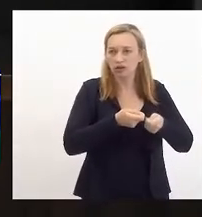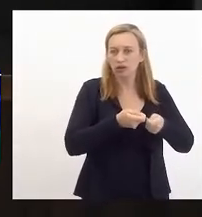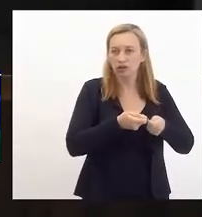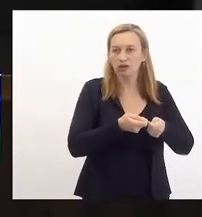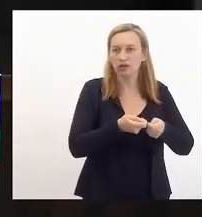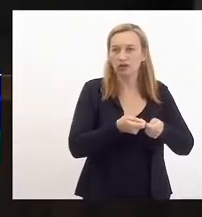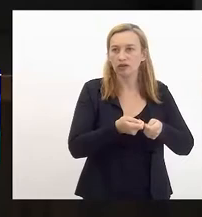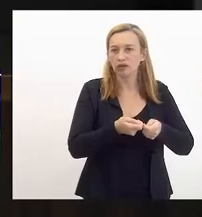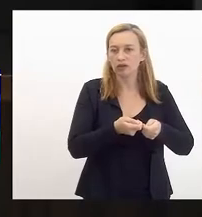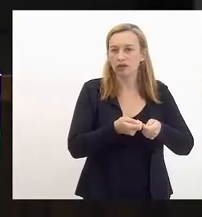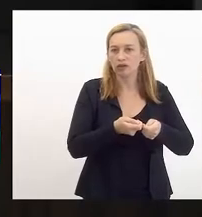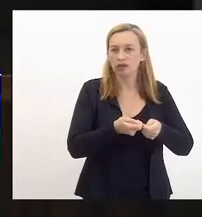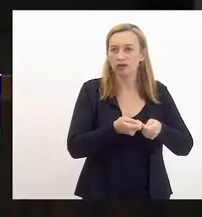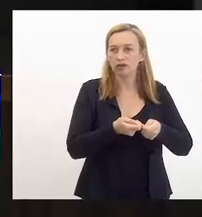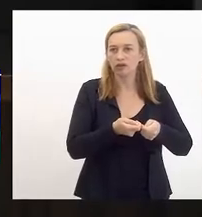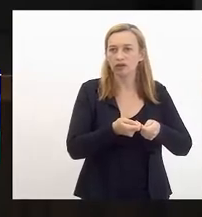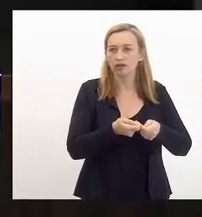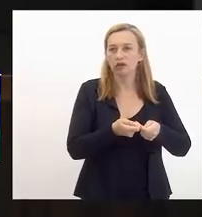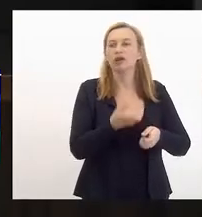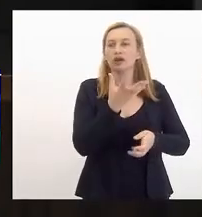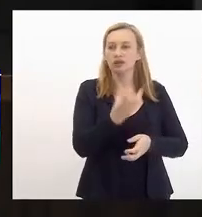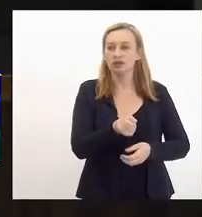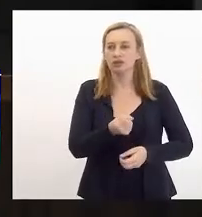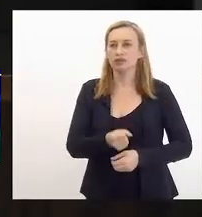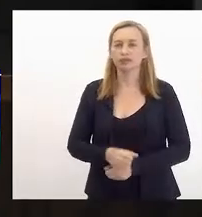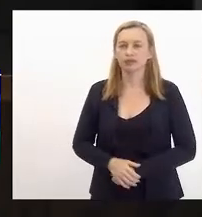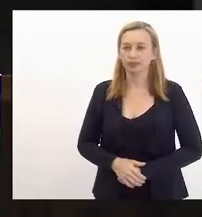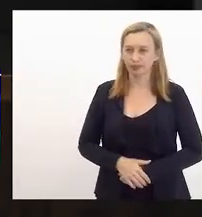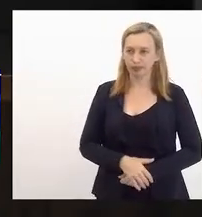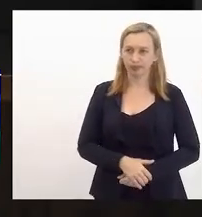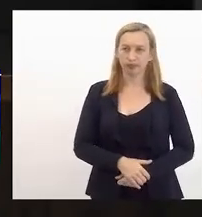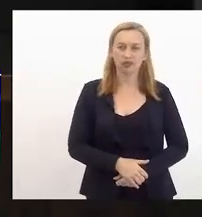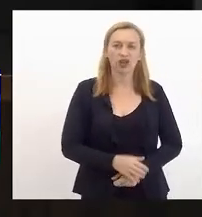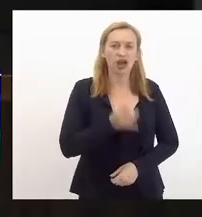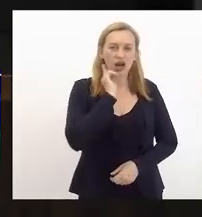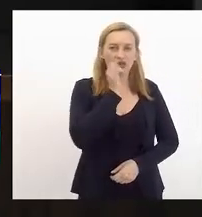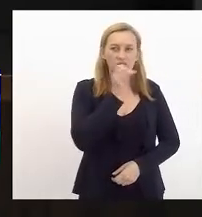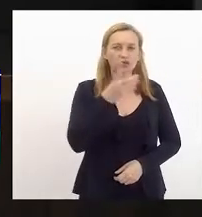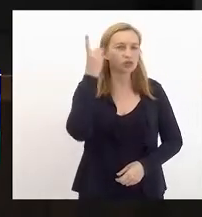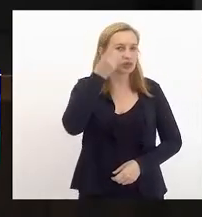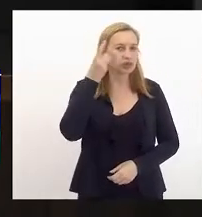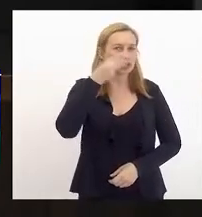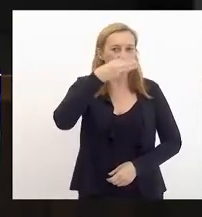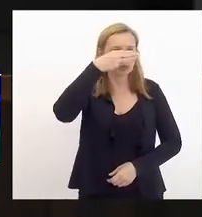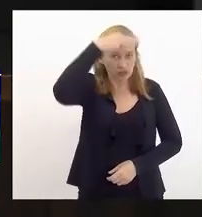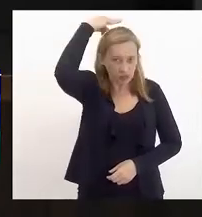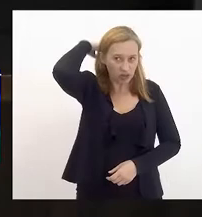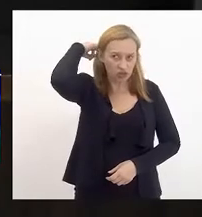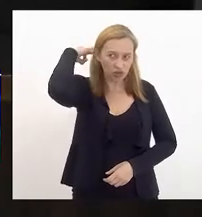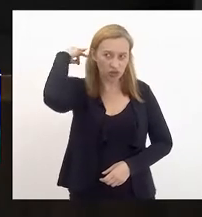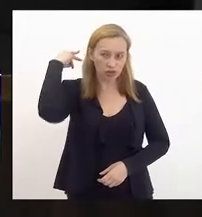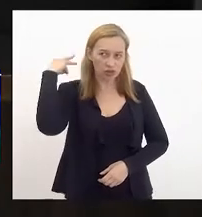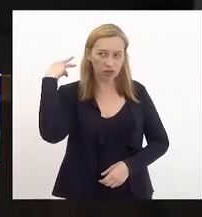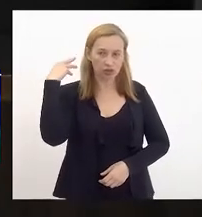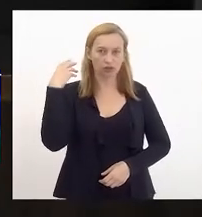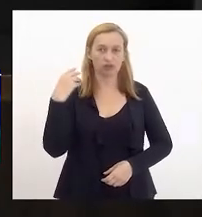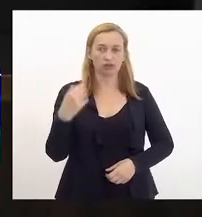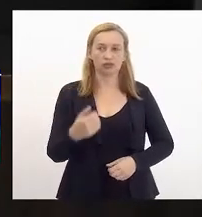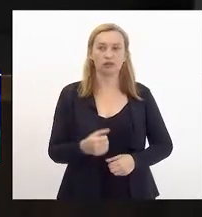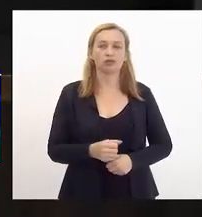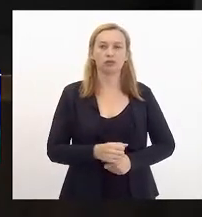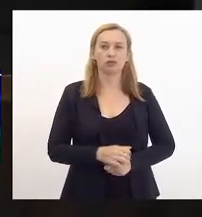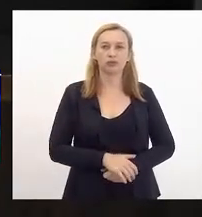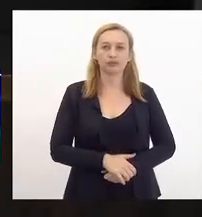favorável. Relatores, deputado Márcio Pacheco, Gustavo Schmidt, o Benz Bontempo e Márcio